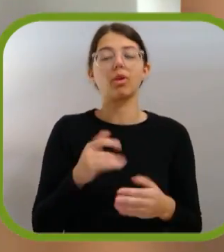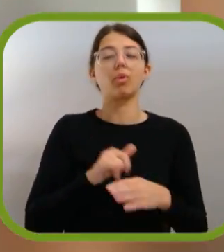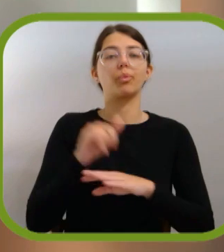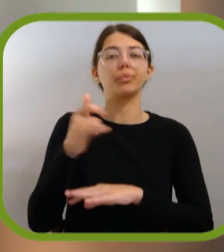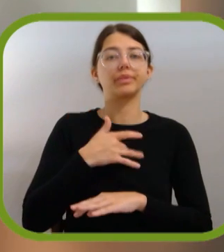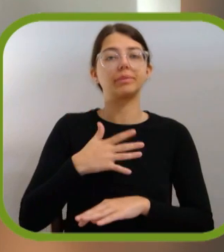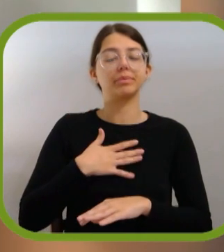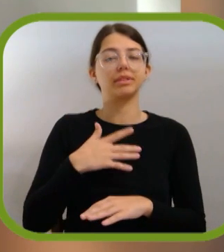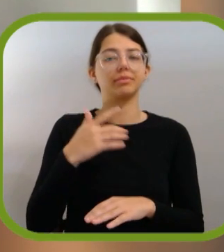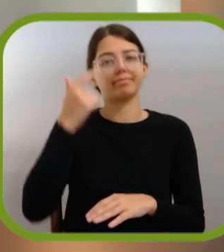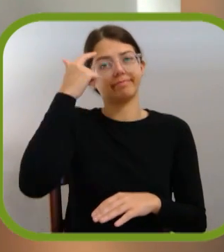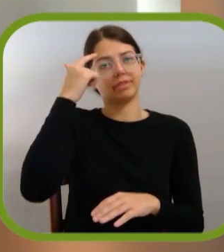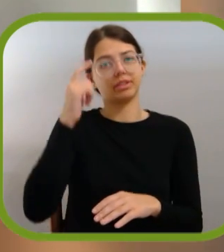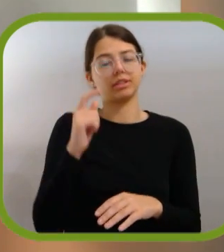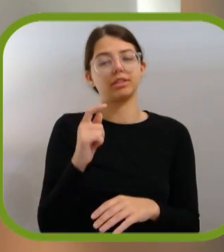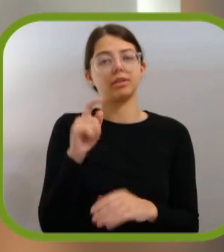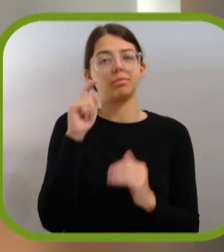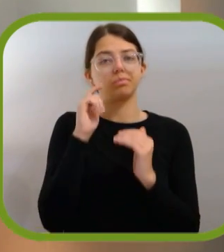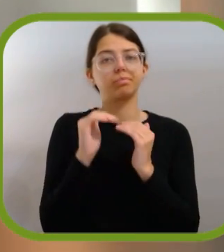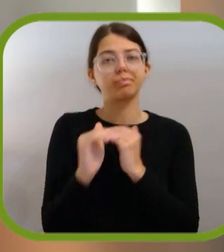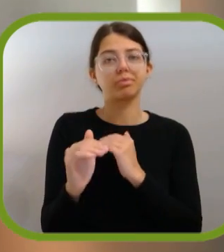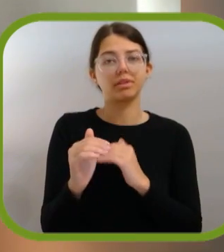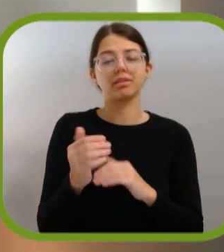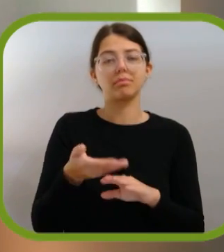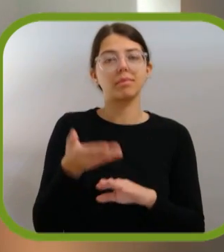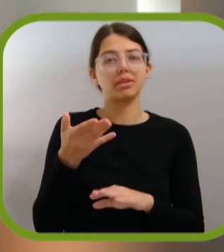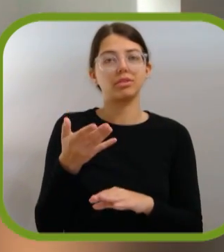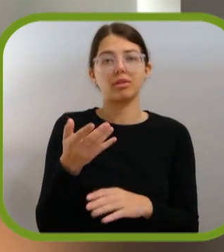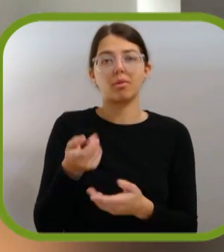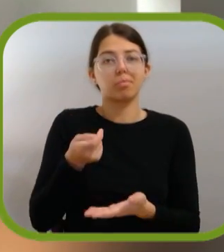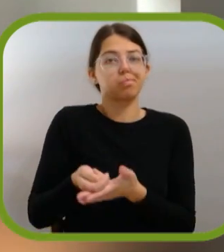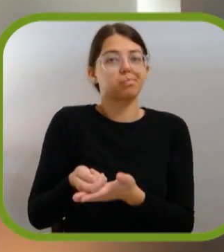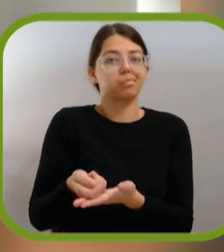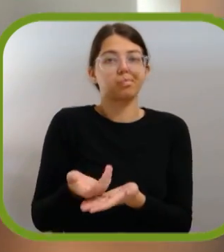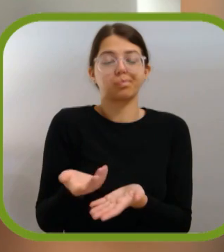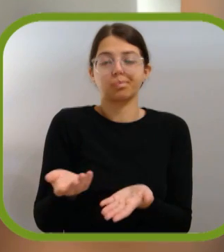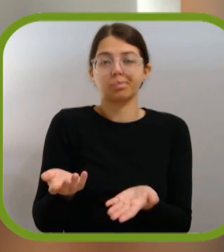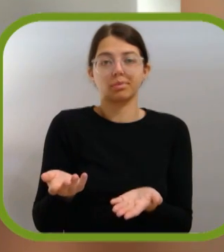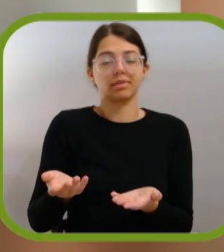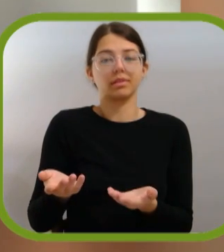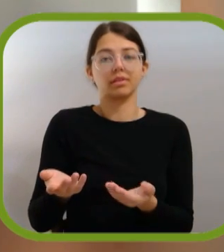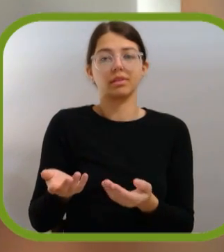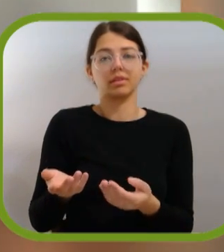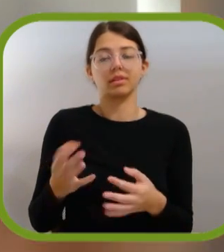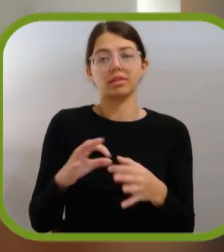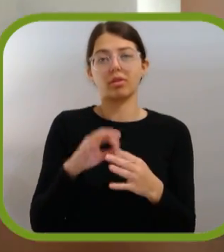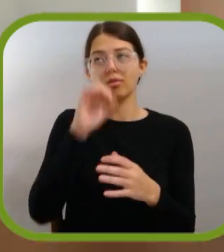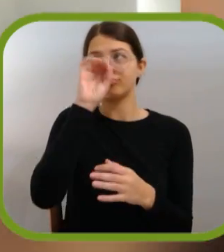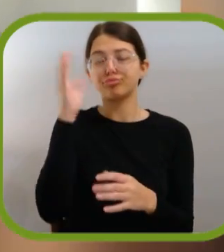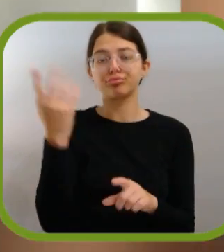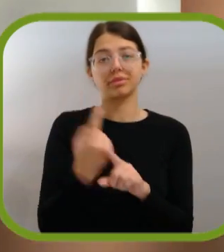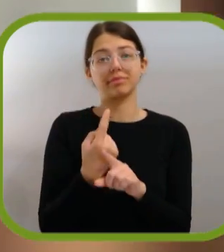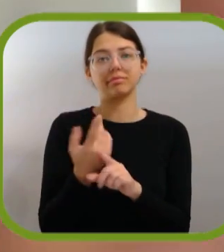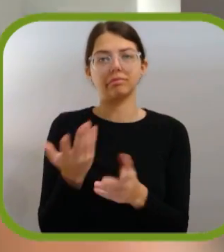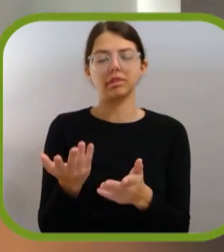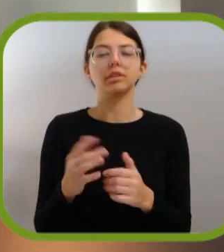por exemplo, voos de companhias que tenham mais consciência sustentável e de outras questões ligadas à